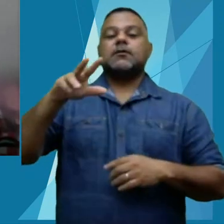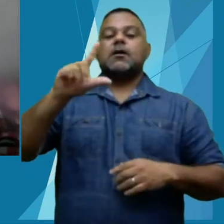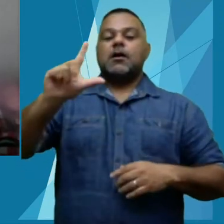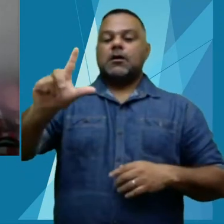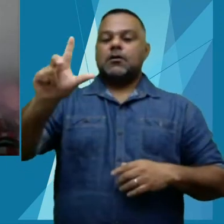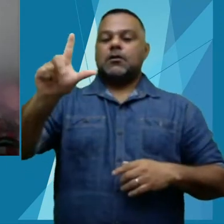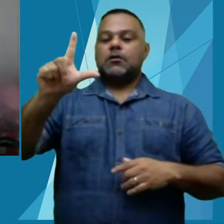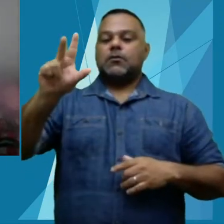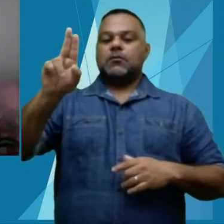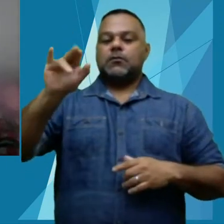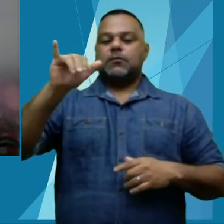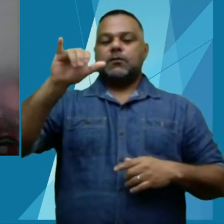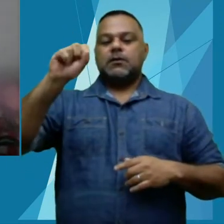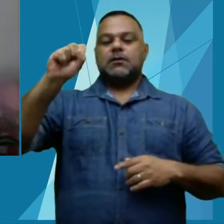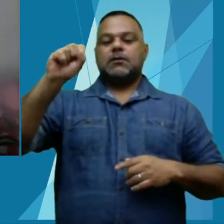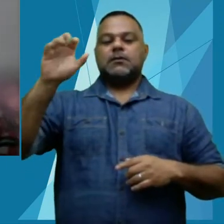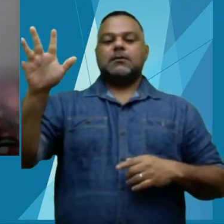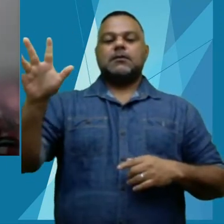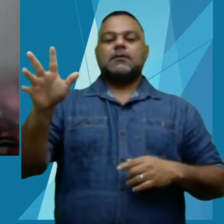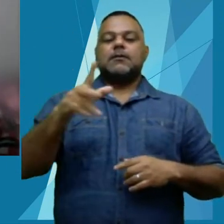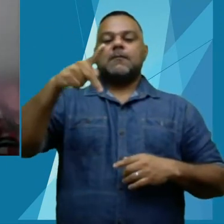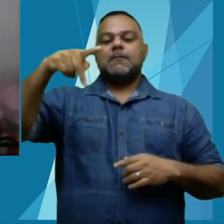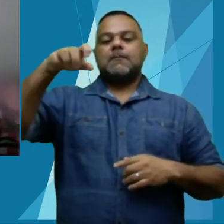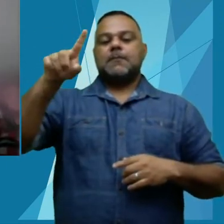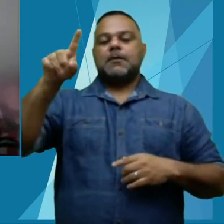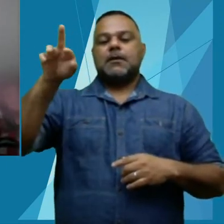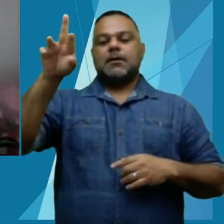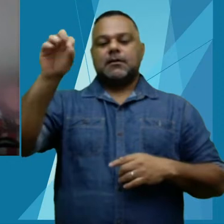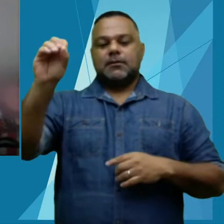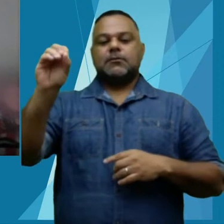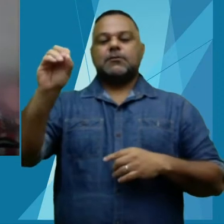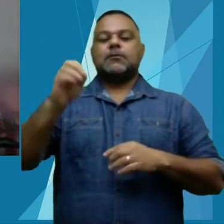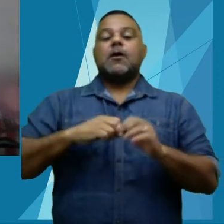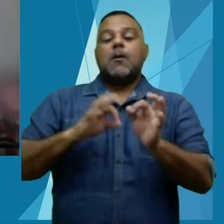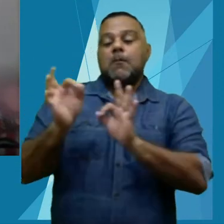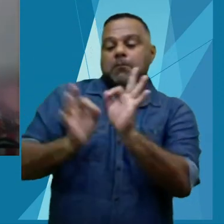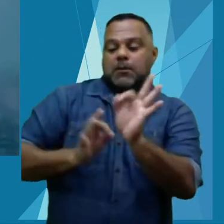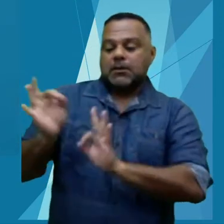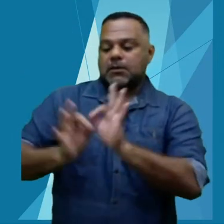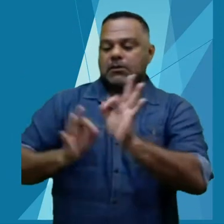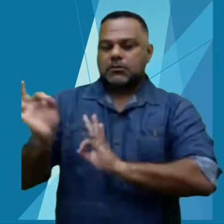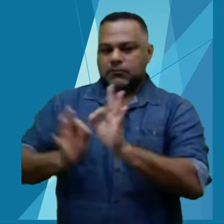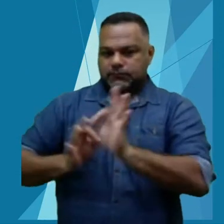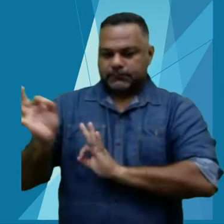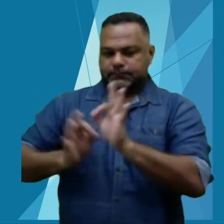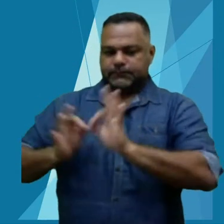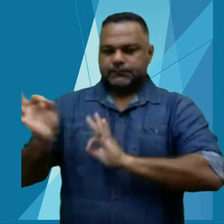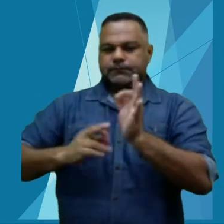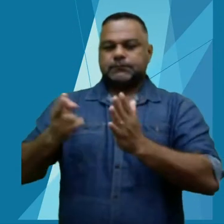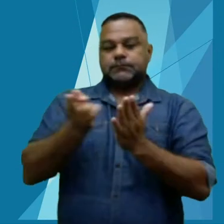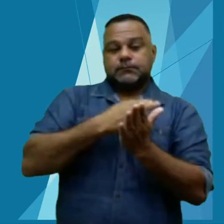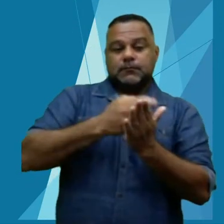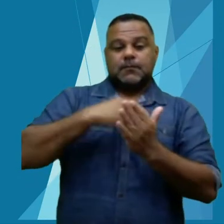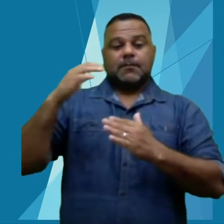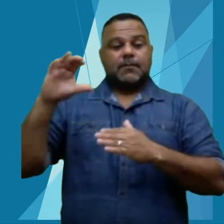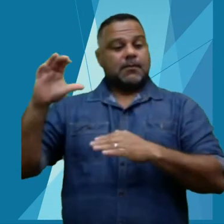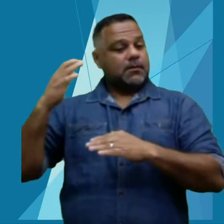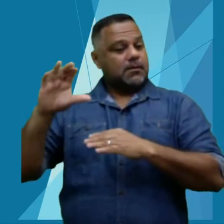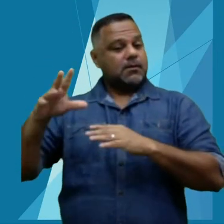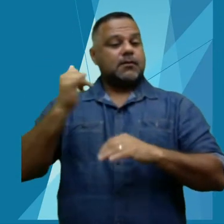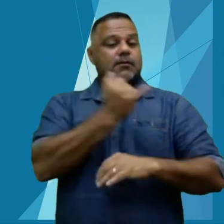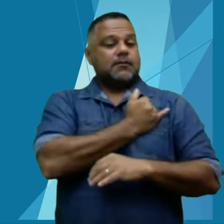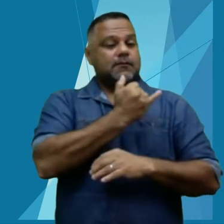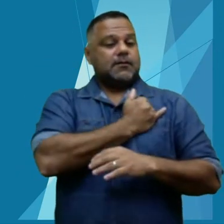e sua equipe, planejou a criação da revista científica do IFAC. Dessa maneira, em